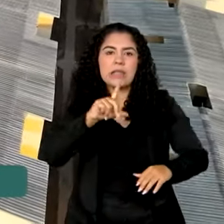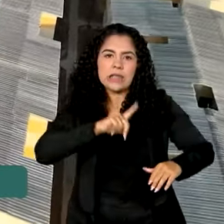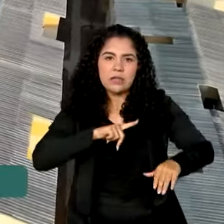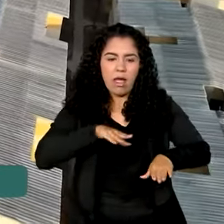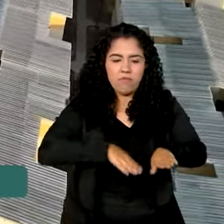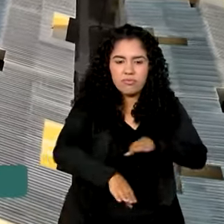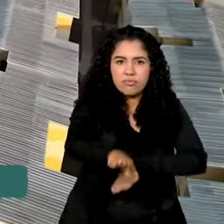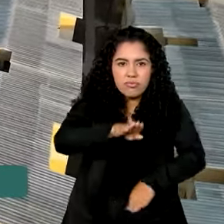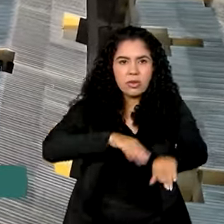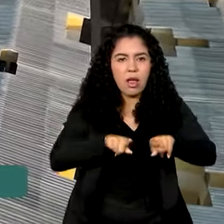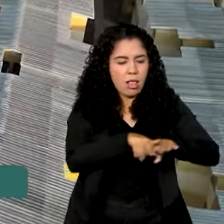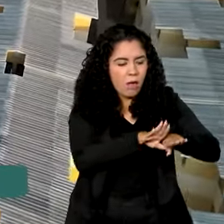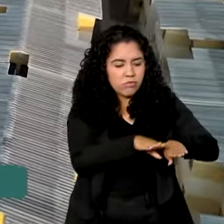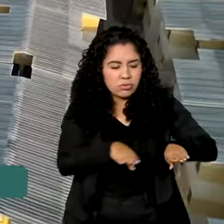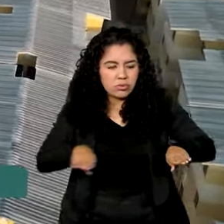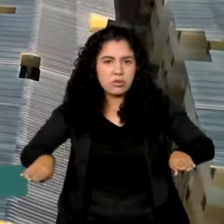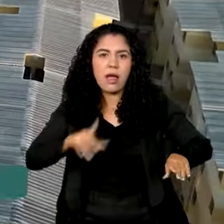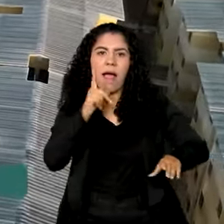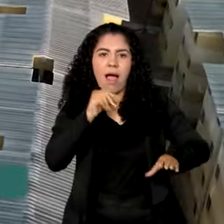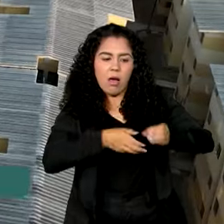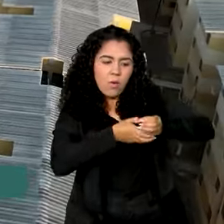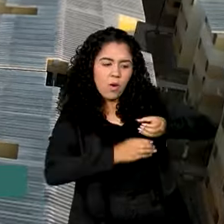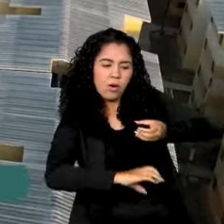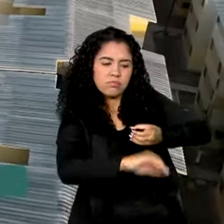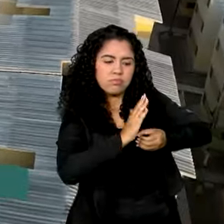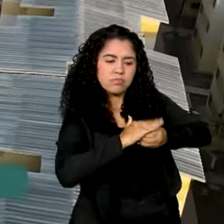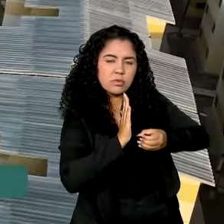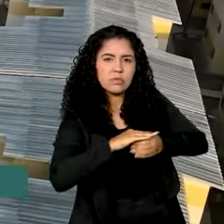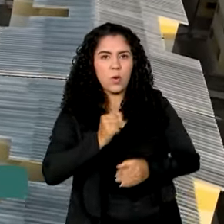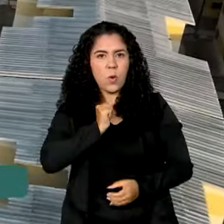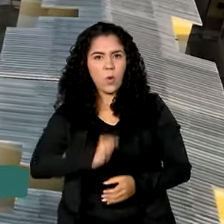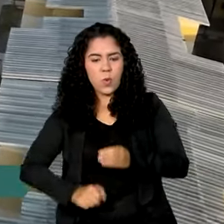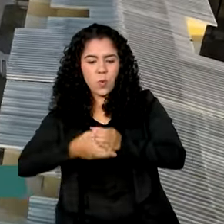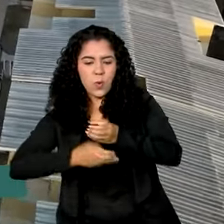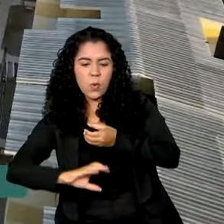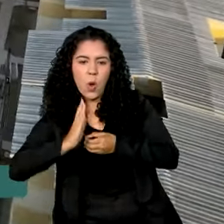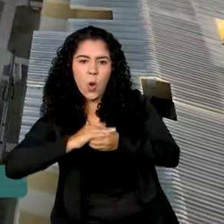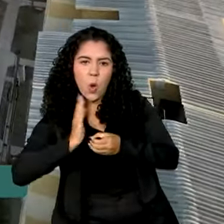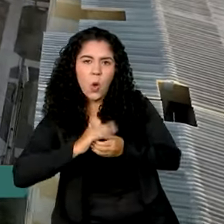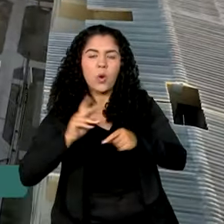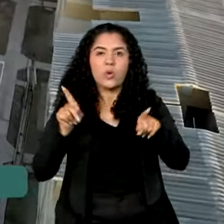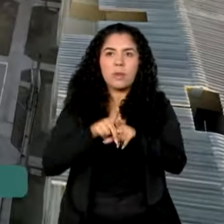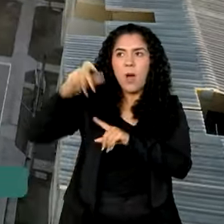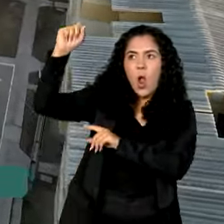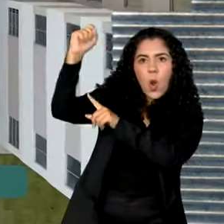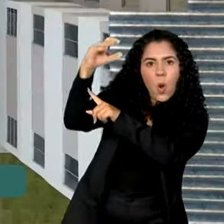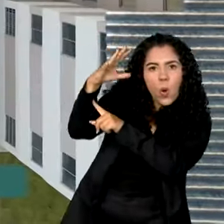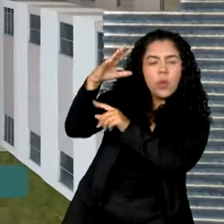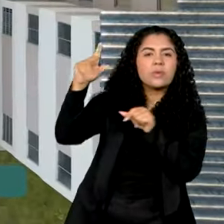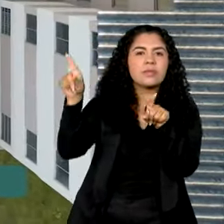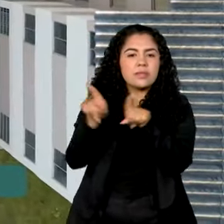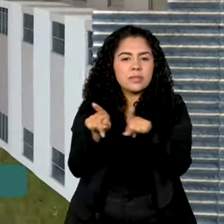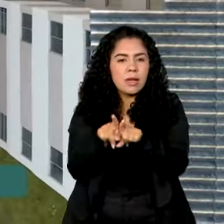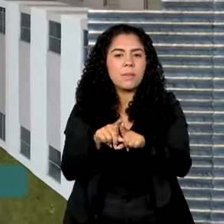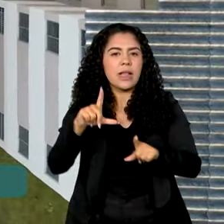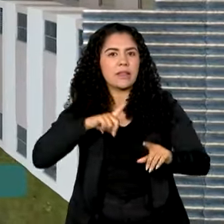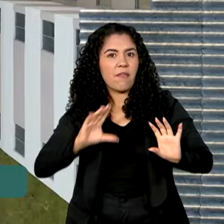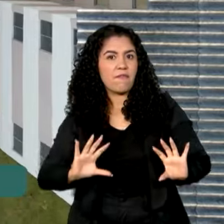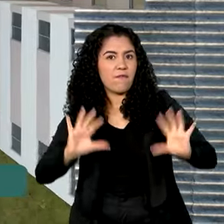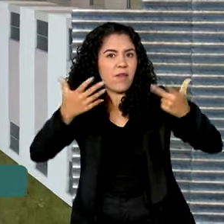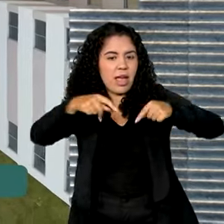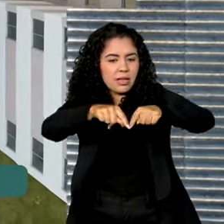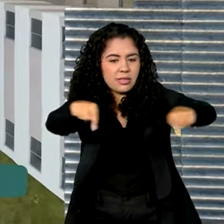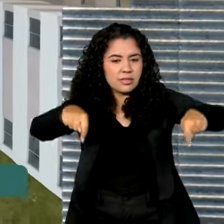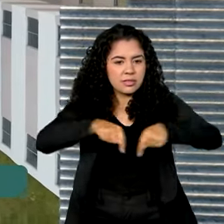estacionamento, rede de drenagem, iluminação pública, rede de energia, água e esgoto, salões de festa,